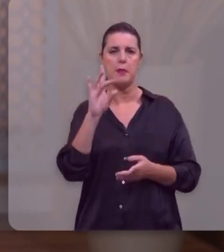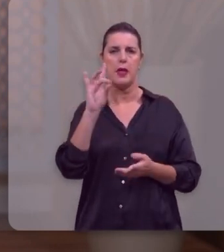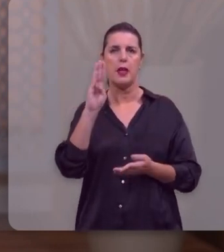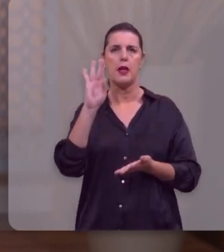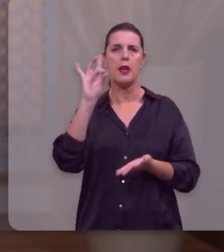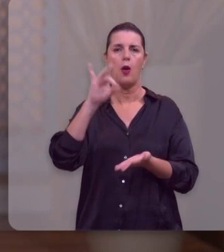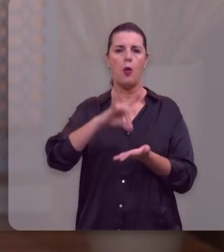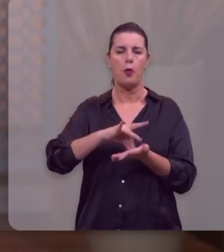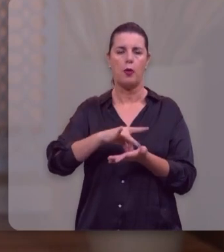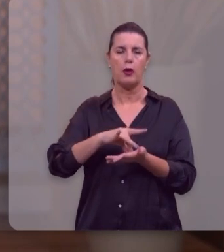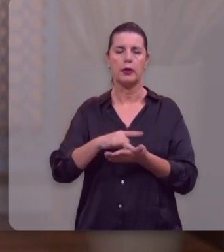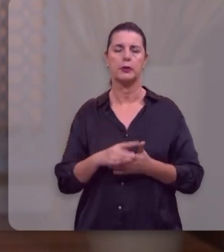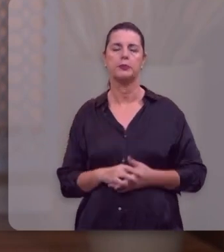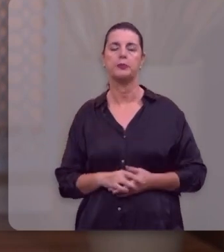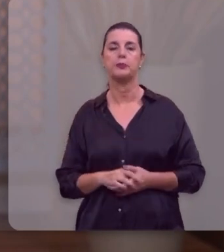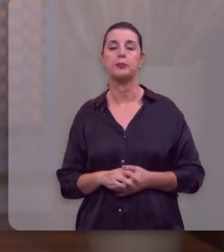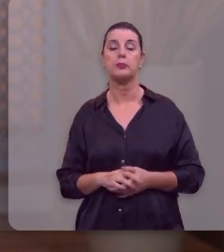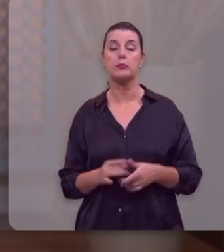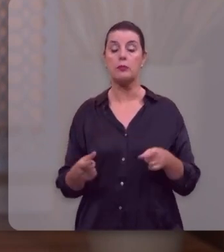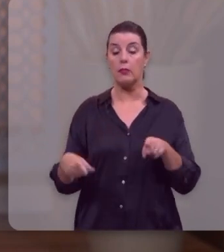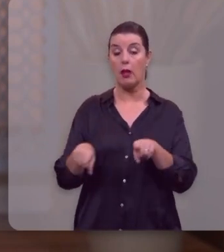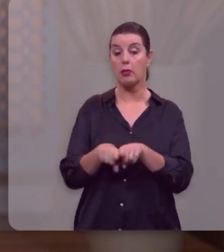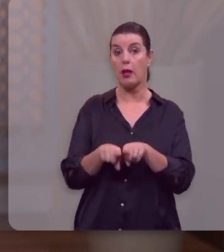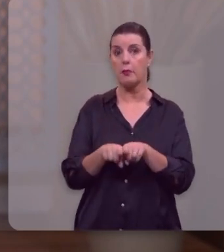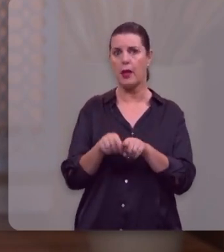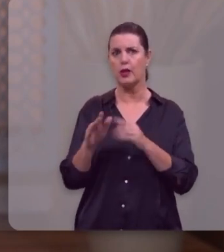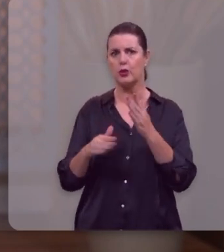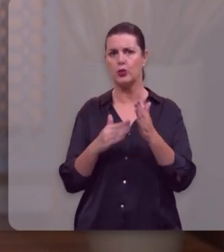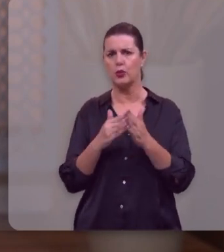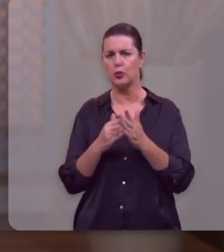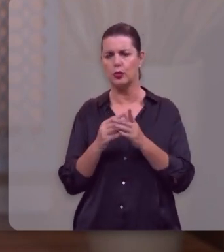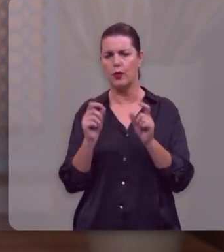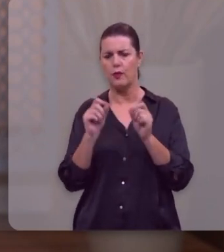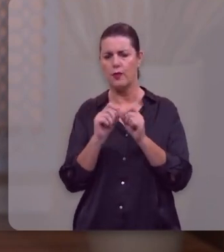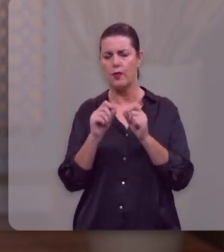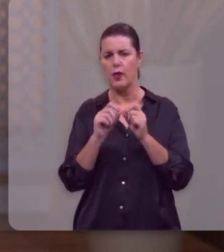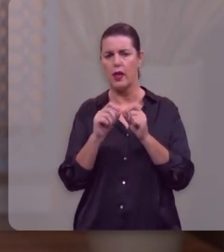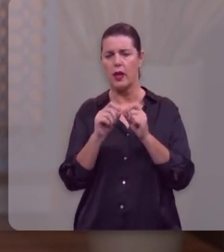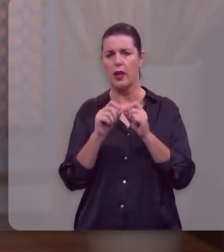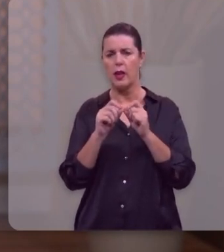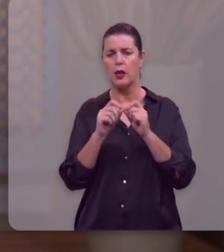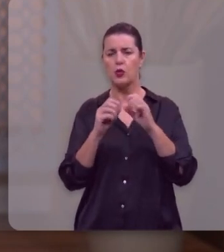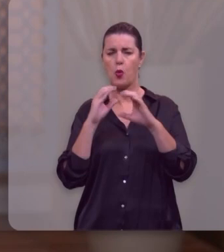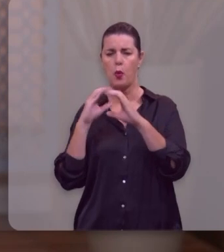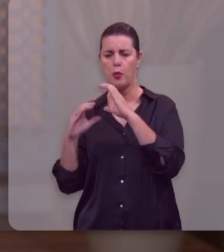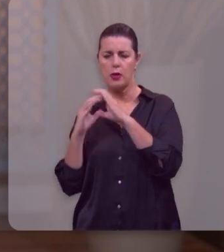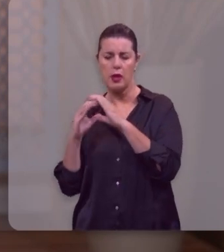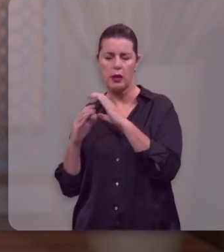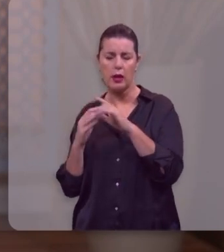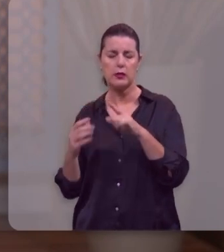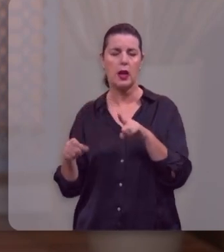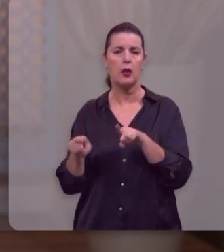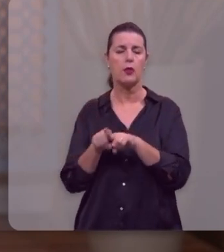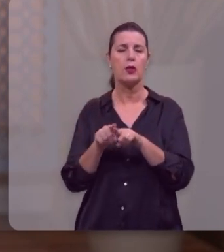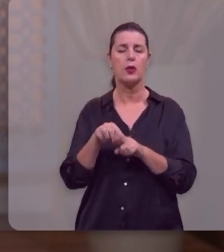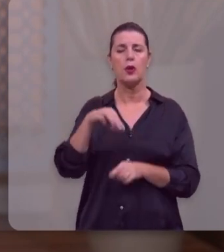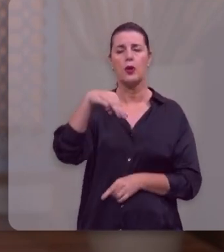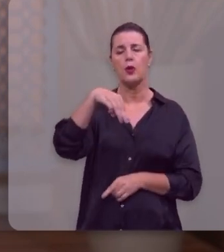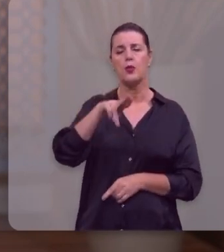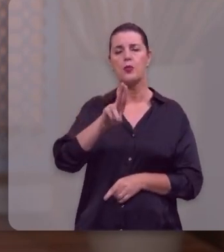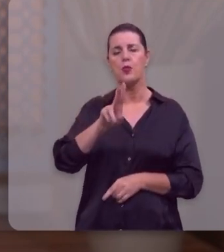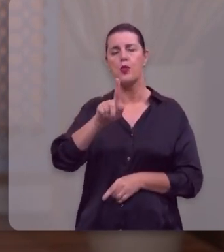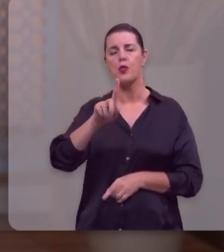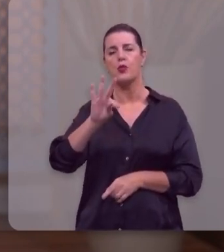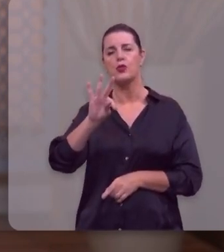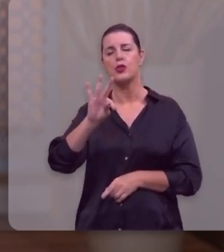.org.br e também tudo aquilo que a gente tem produzido para os meios de comunicação, você encontra